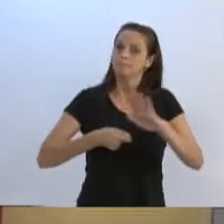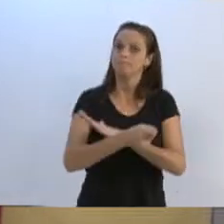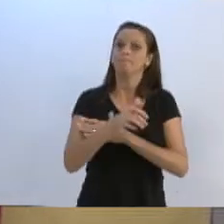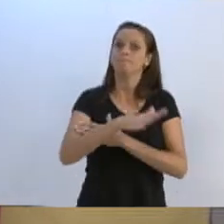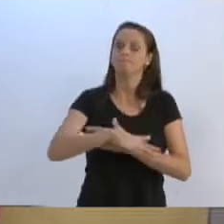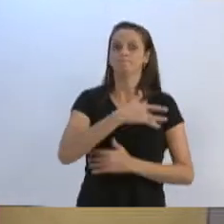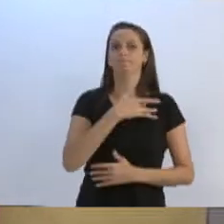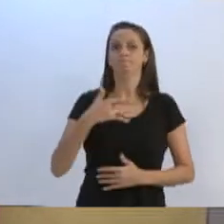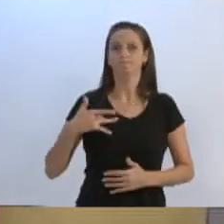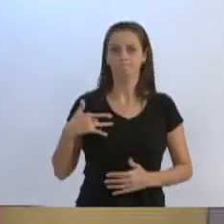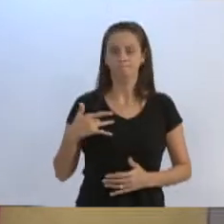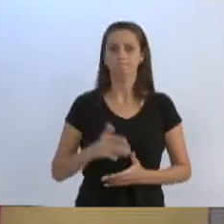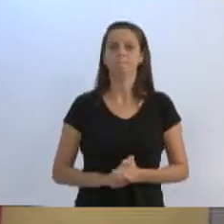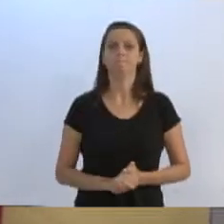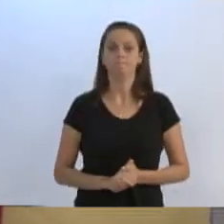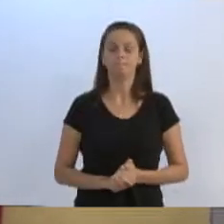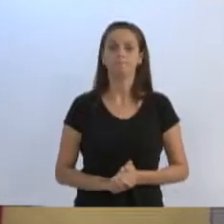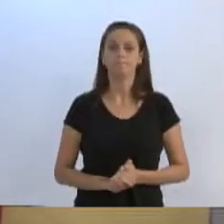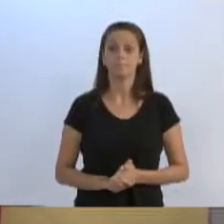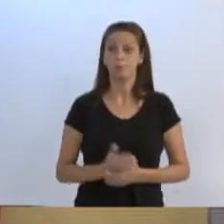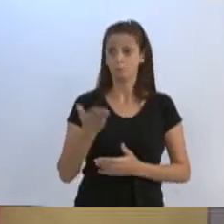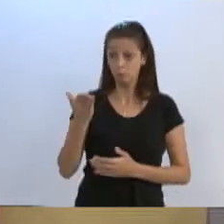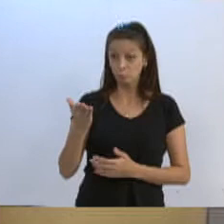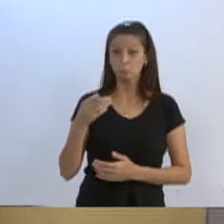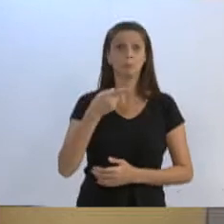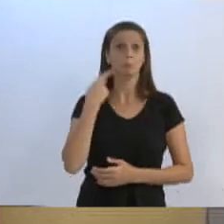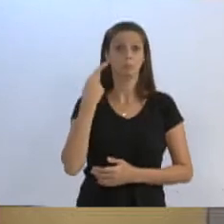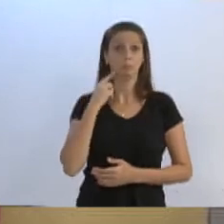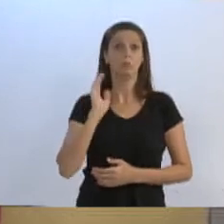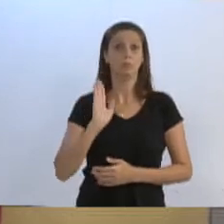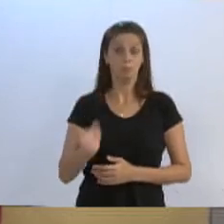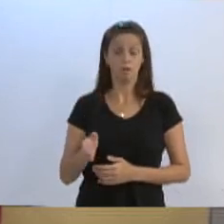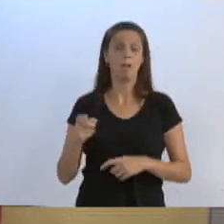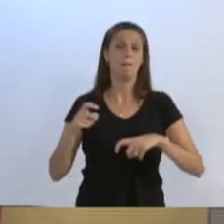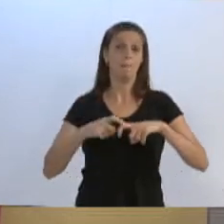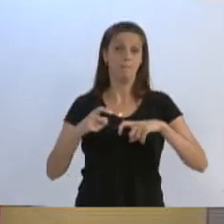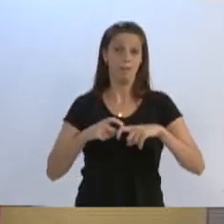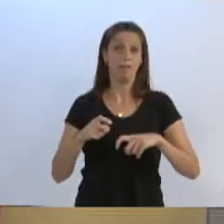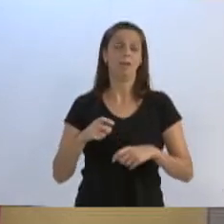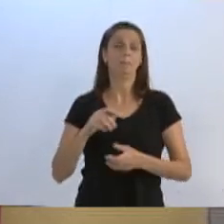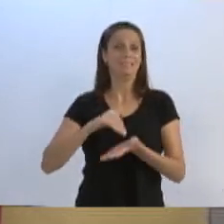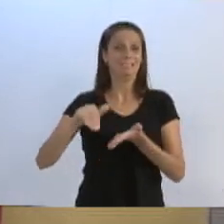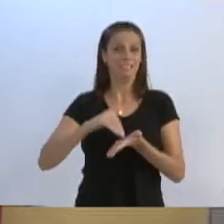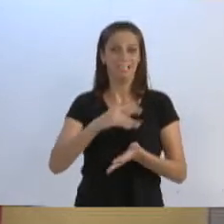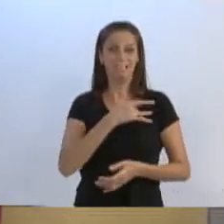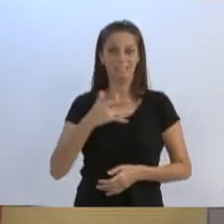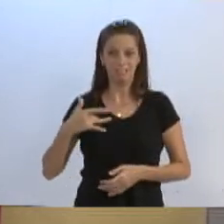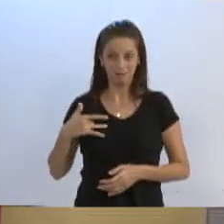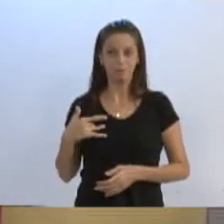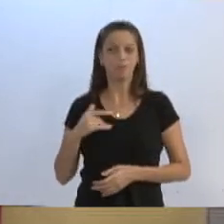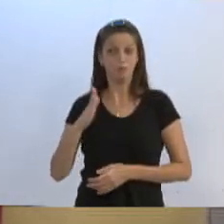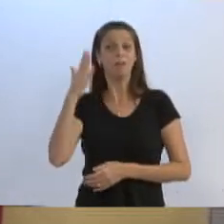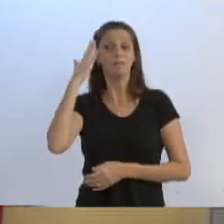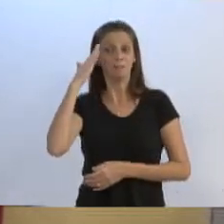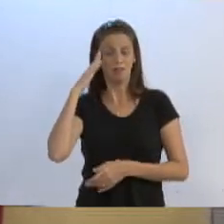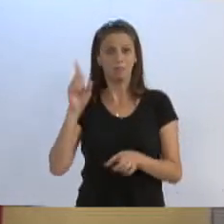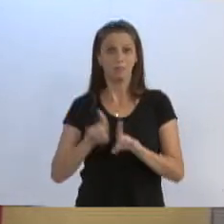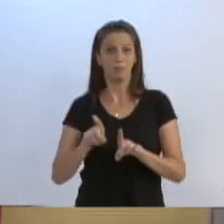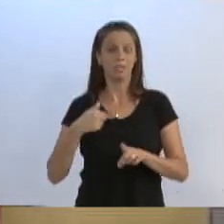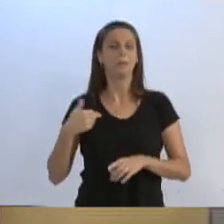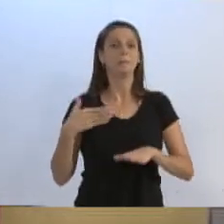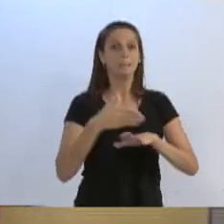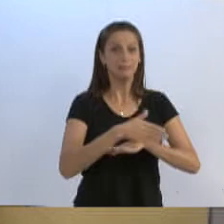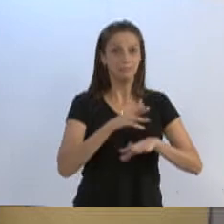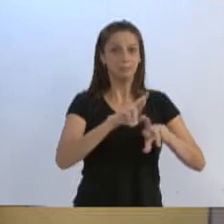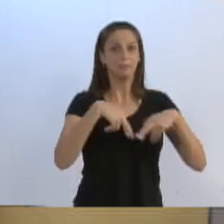da saúde. Eu digo isso, doutor Marcelo Lanzarinho, o senhor que é médico, que já foi secretário de saúde, porque eu frequento as reuniões nos conselhos